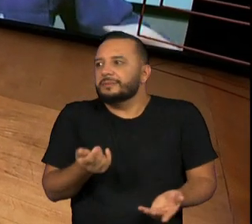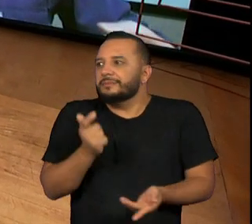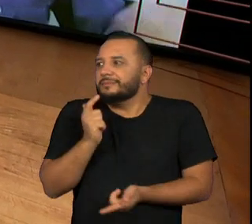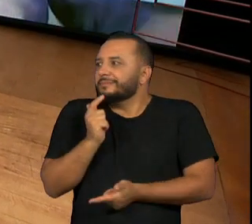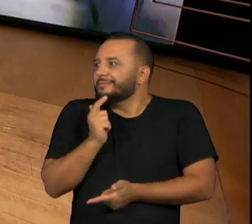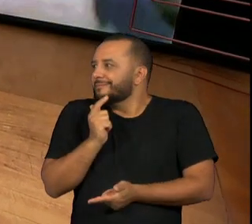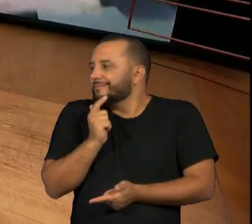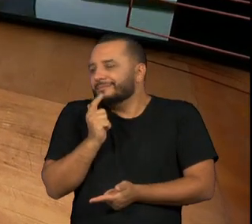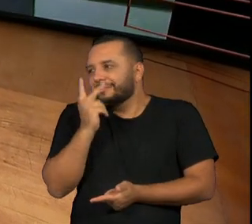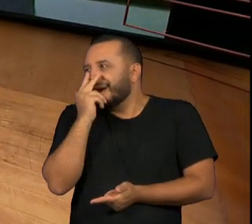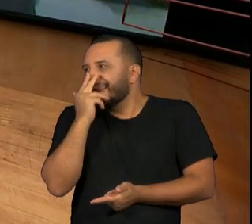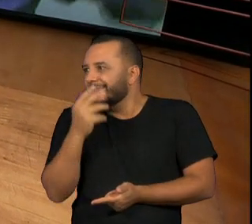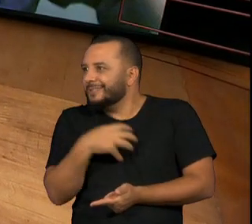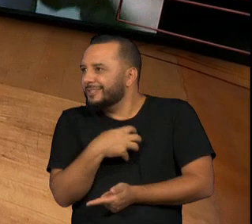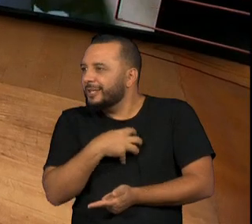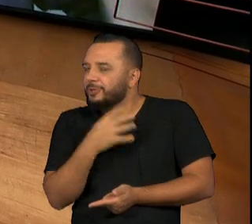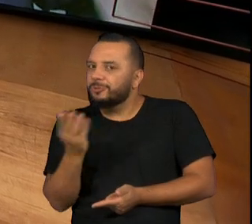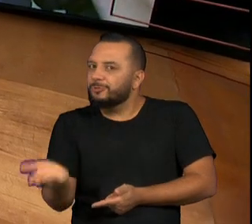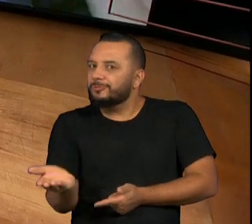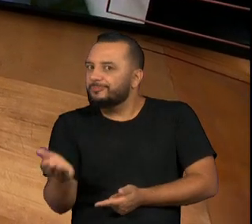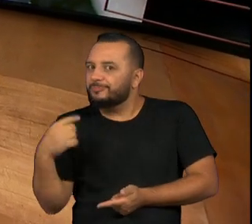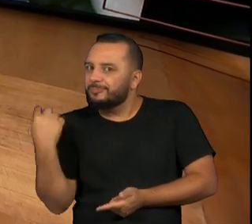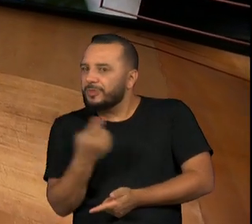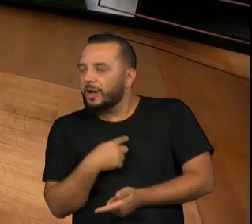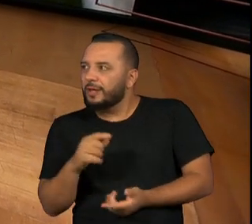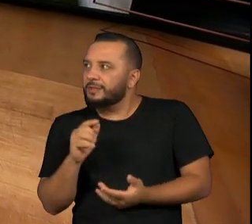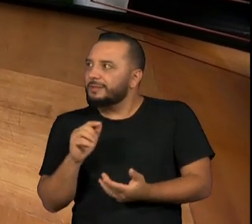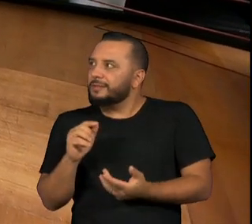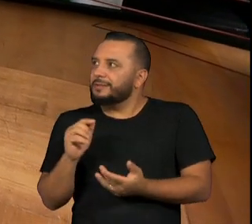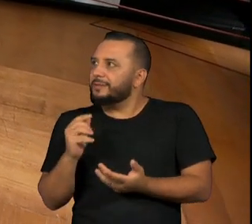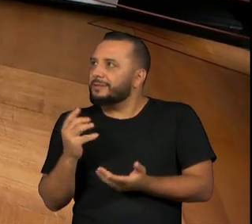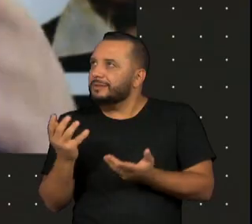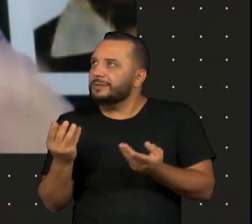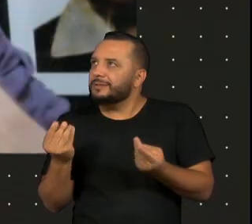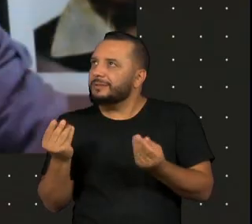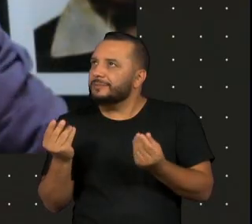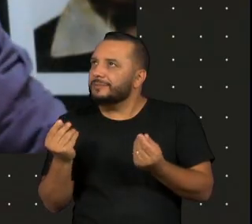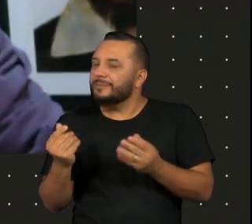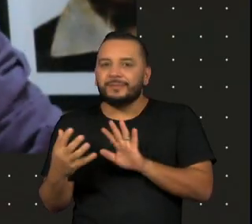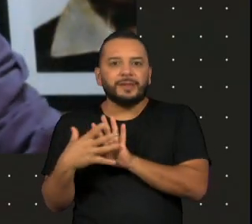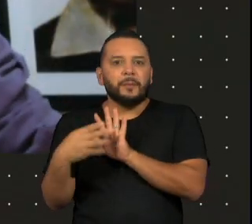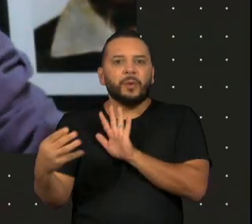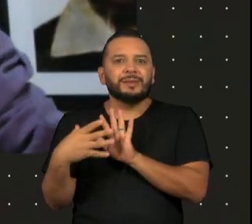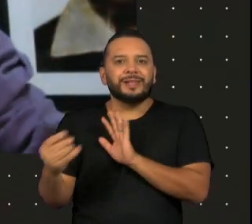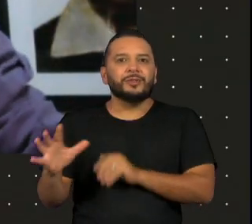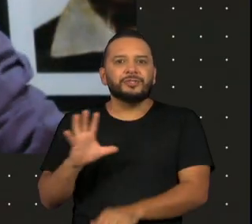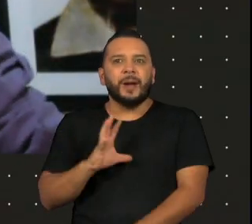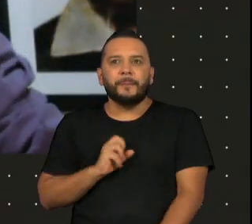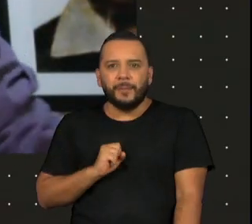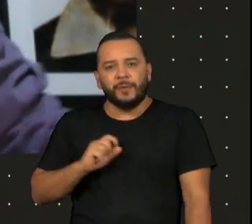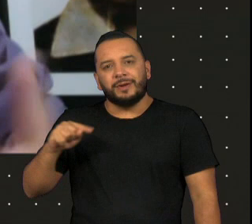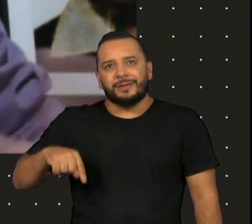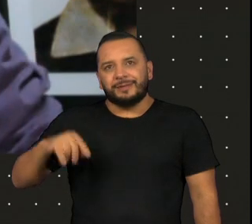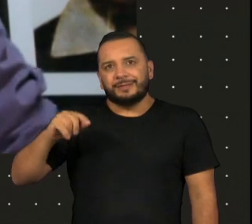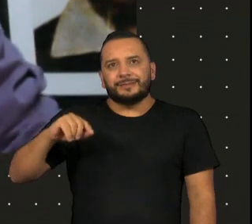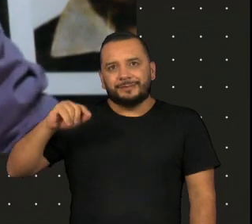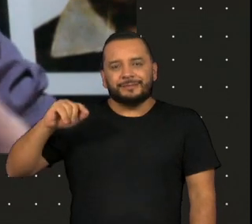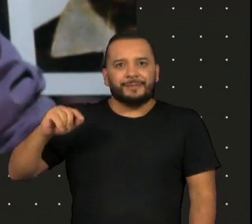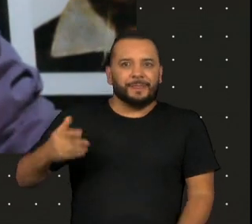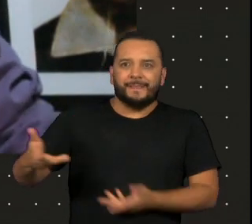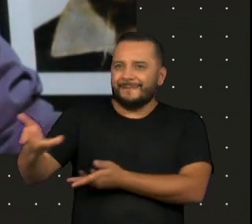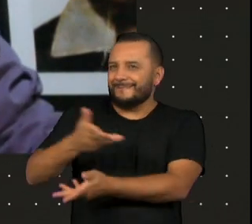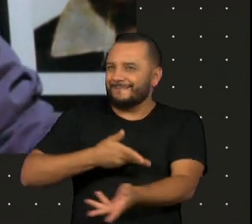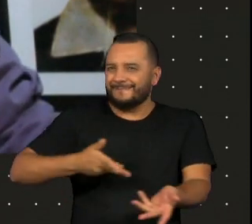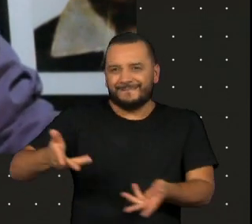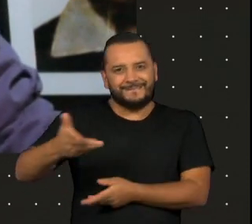em que a gente é exemplo de amor, né? De amor entre a gente, entre